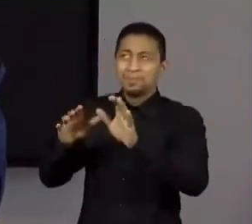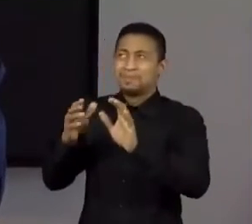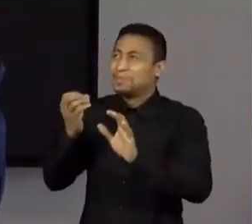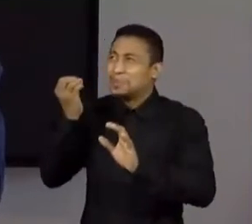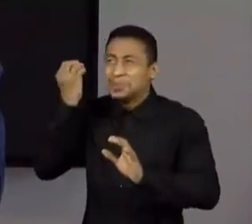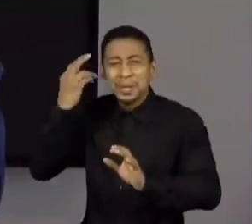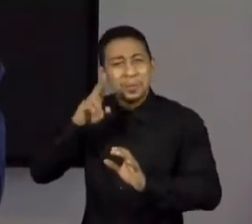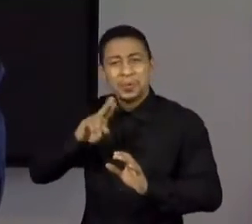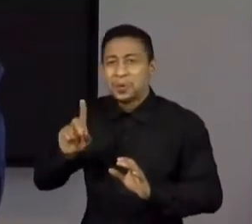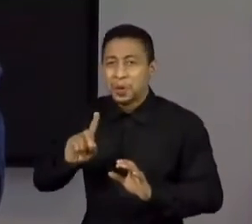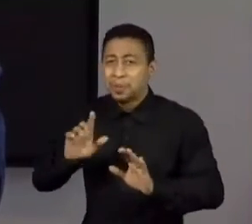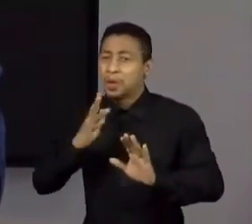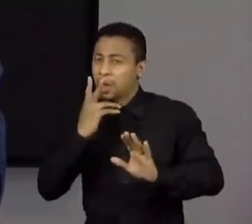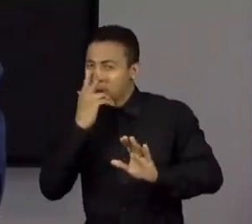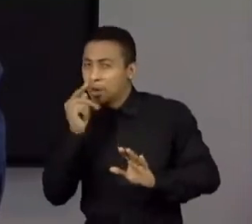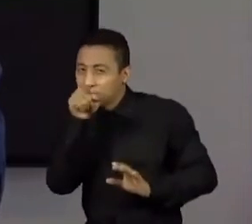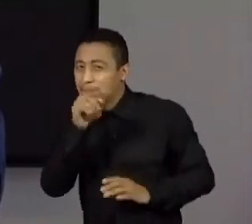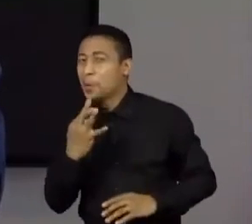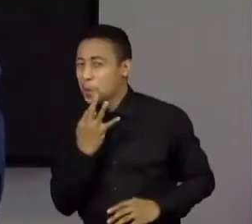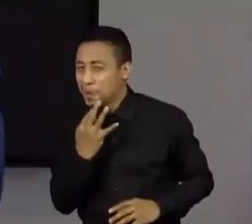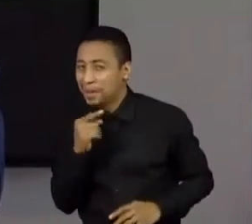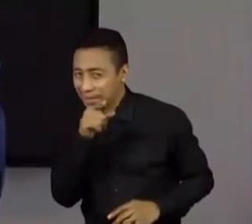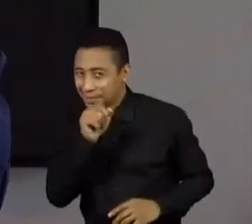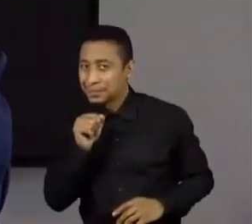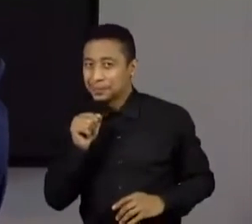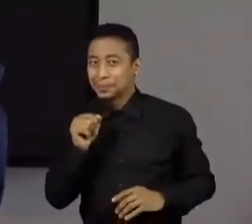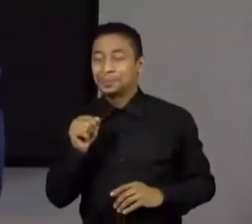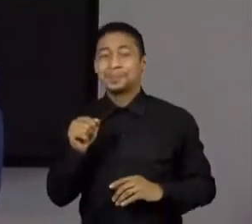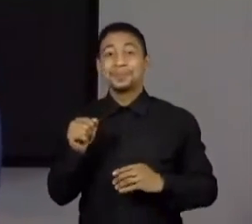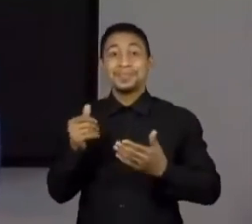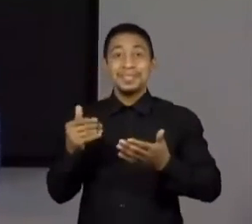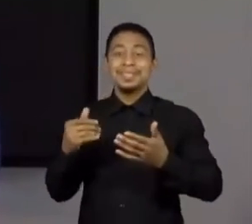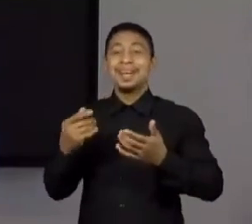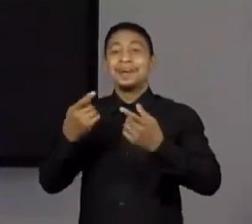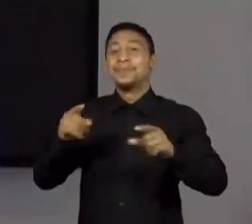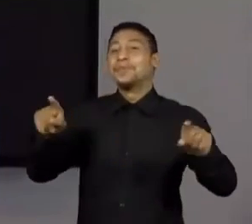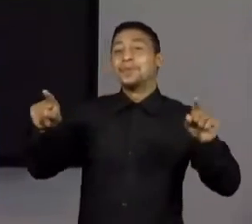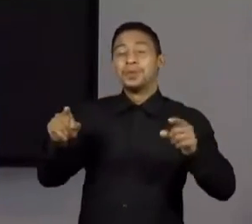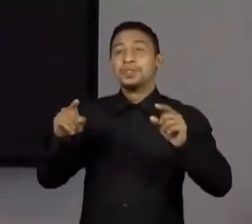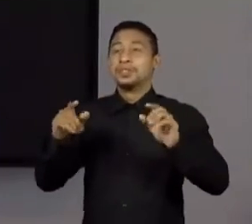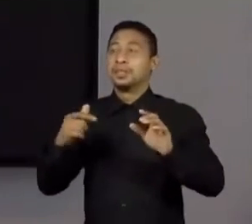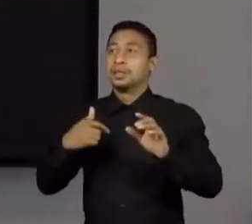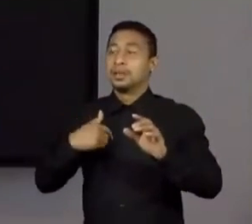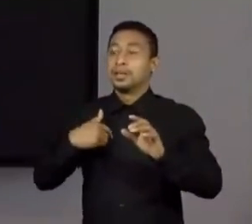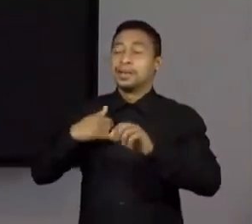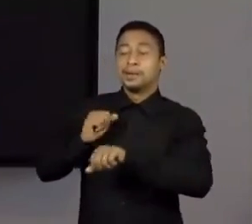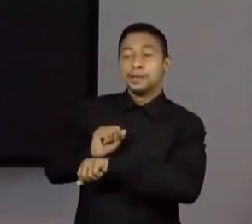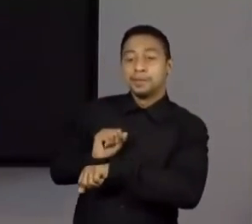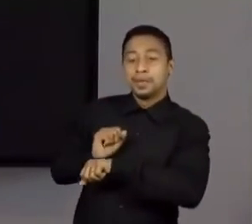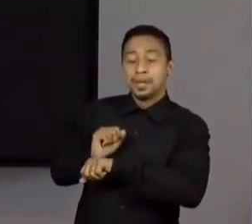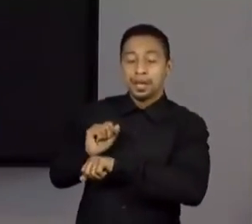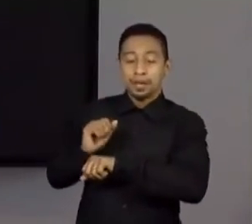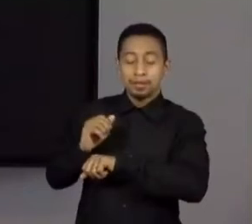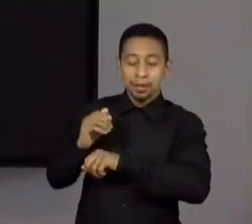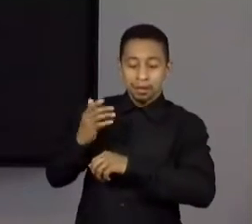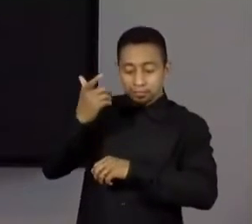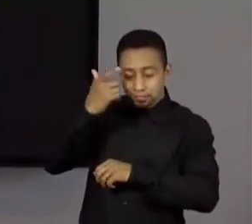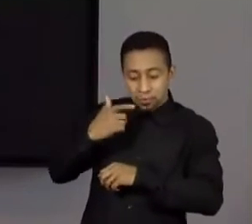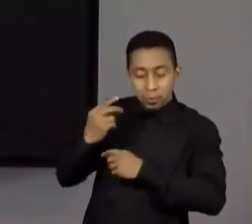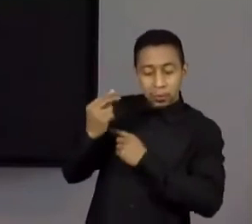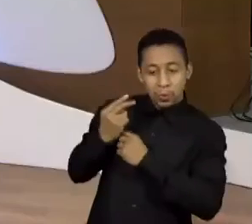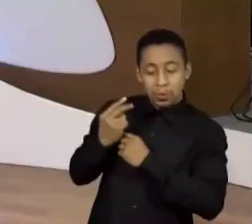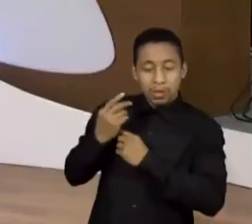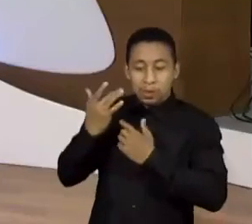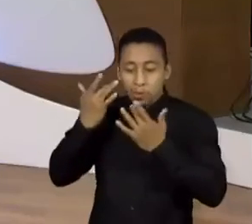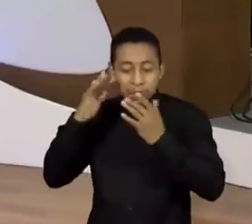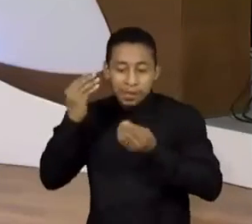mas eu quero também, você até conheça. Música é acorde, estou esperado, eu não tomo conta de mim, não sei se outros autores se sentem